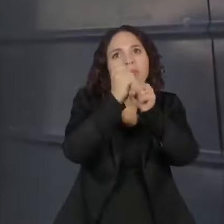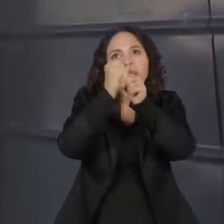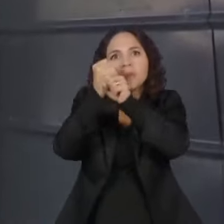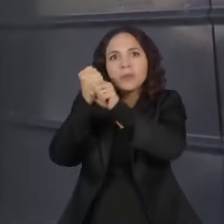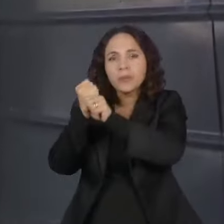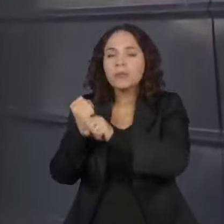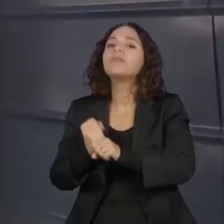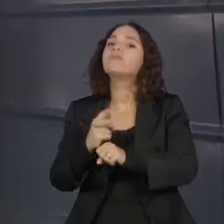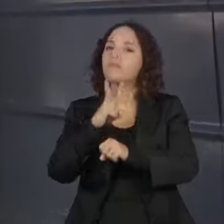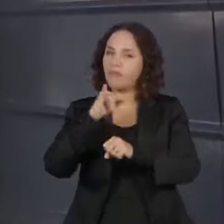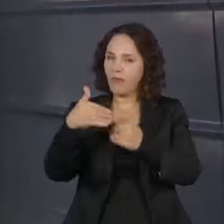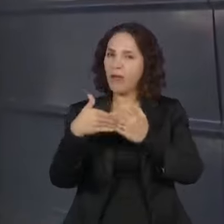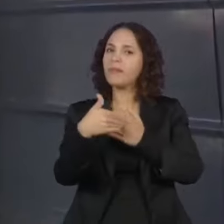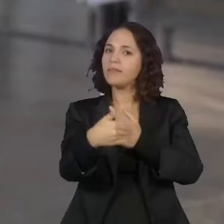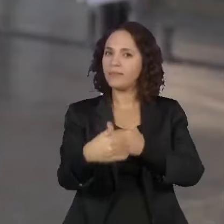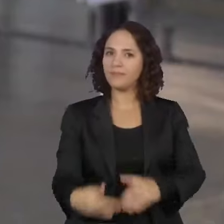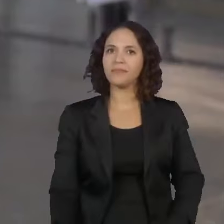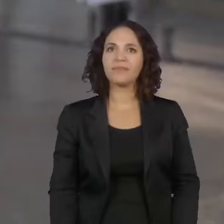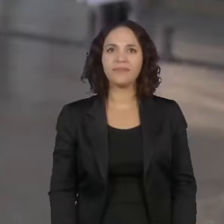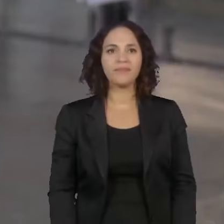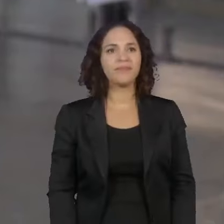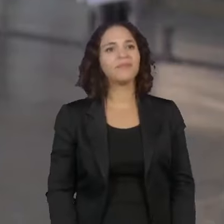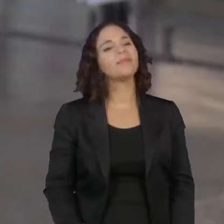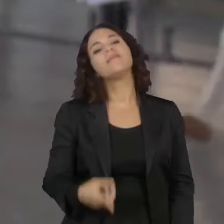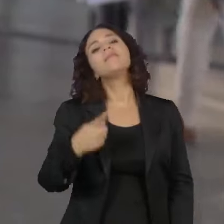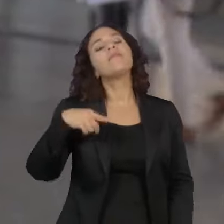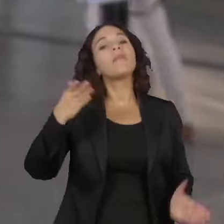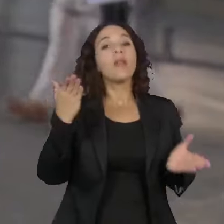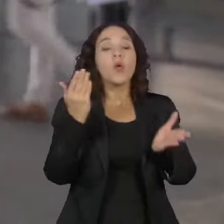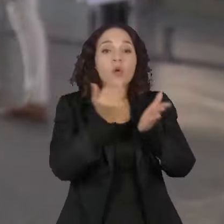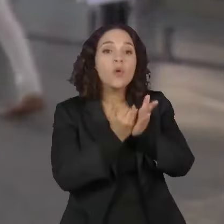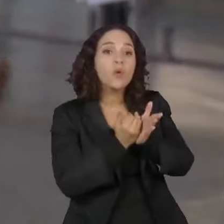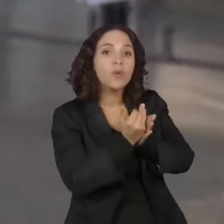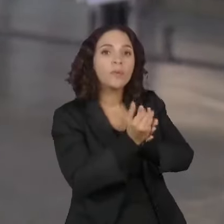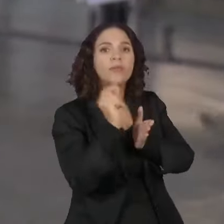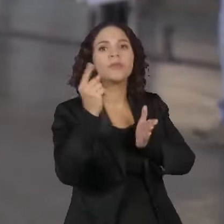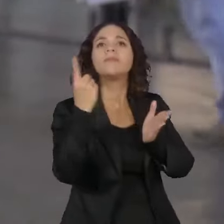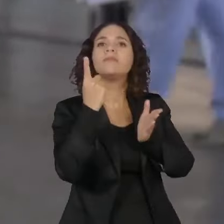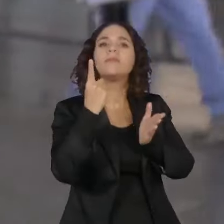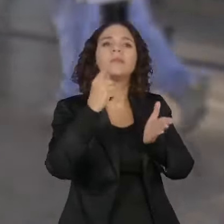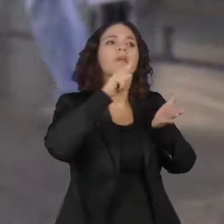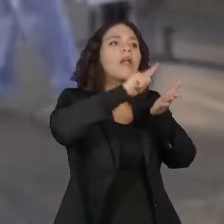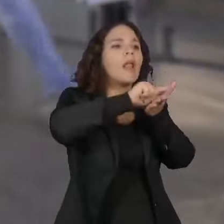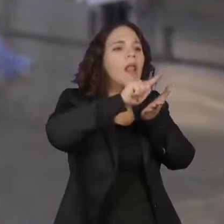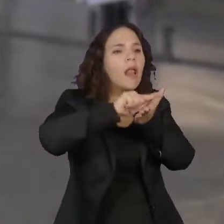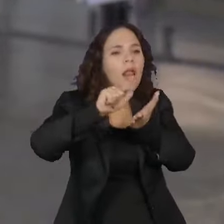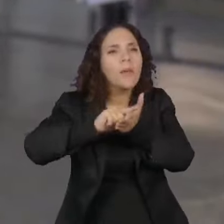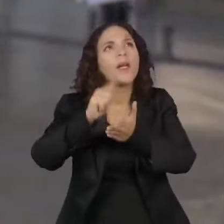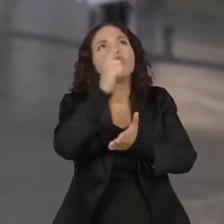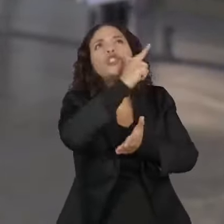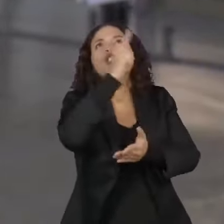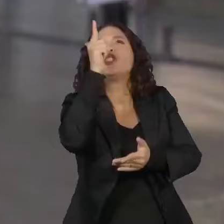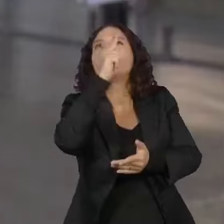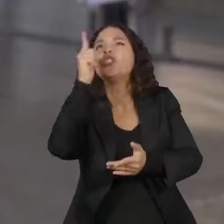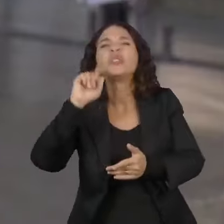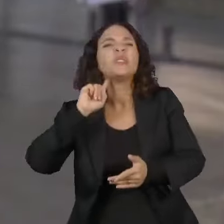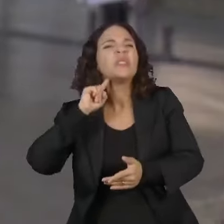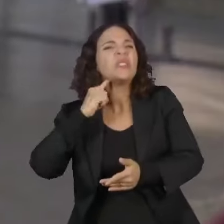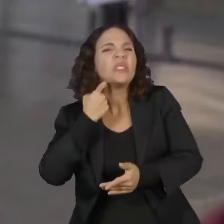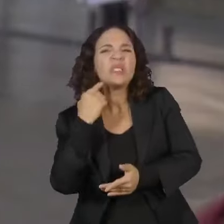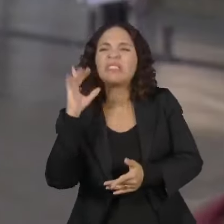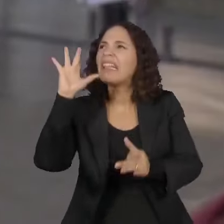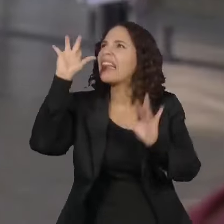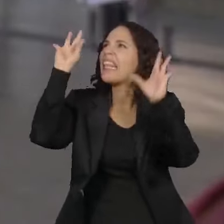está na lista de obras previstas. A gente num primeiro momento vai limpar, fazer o hidrojateamento para tirar essa